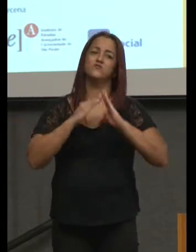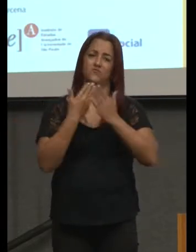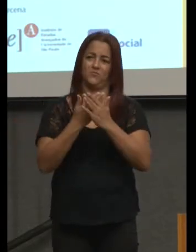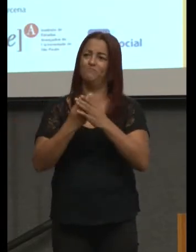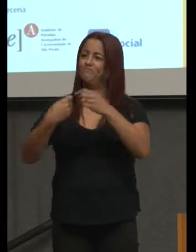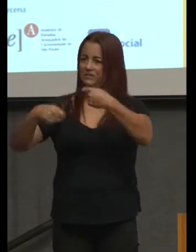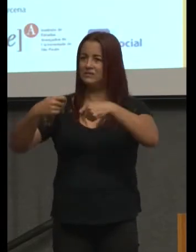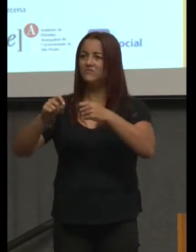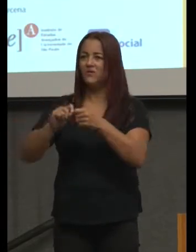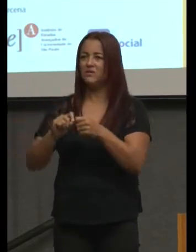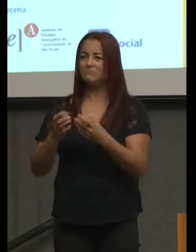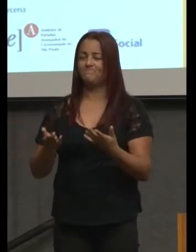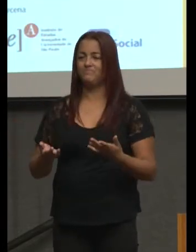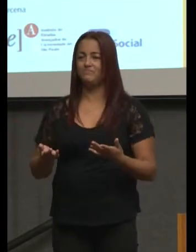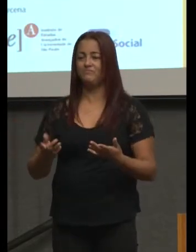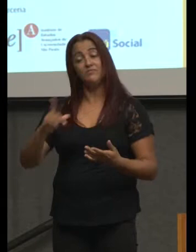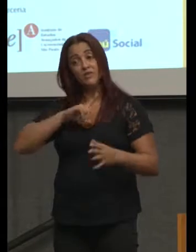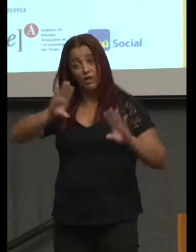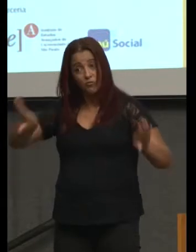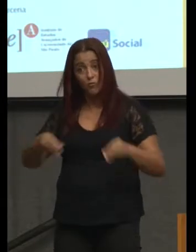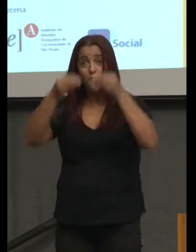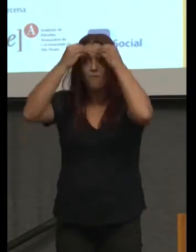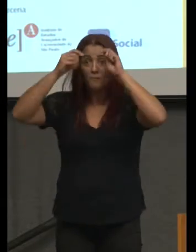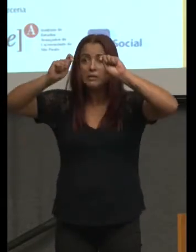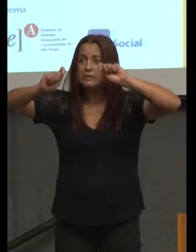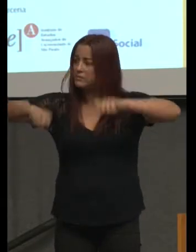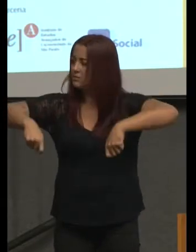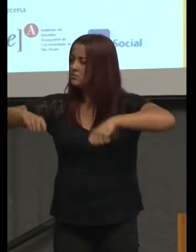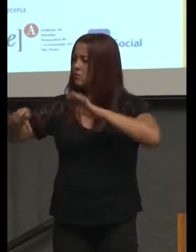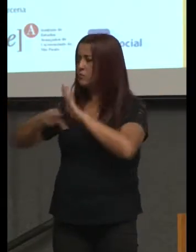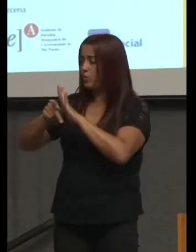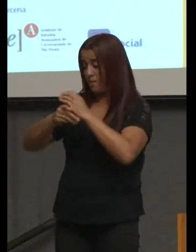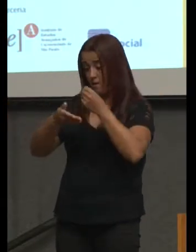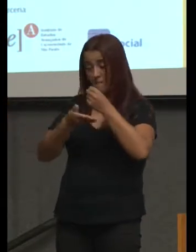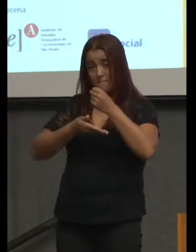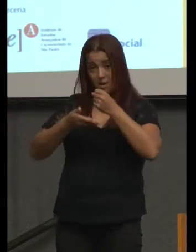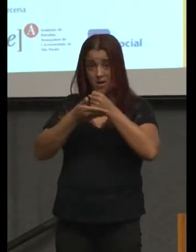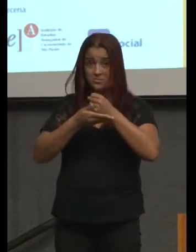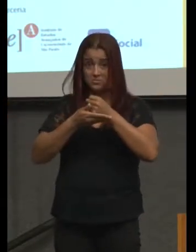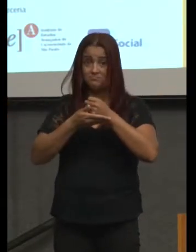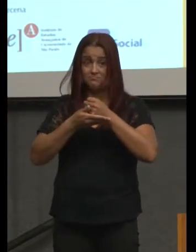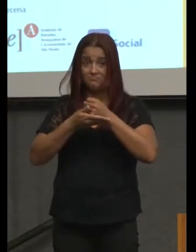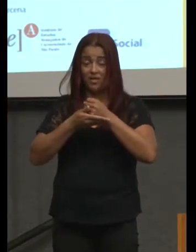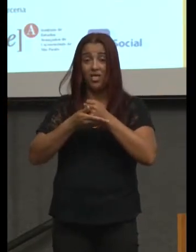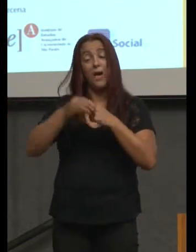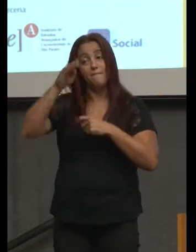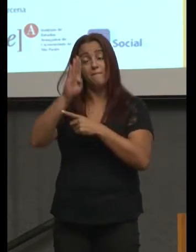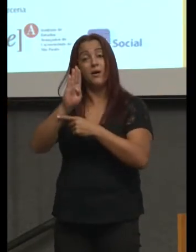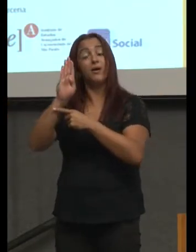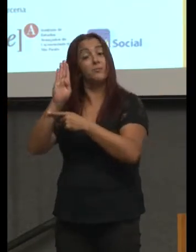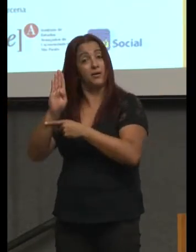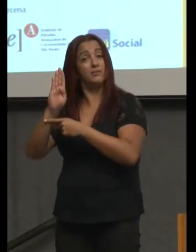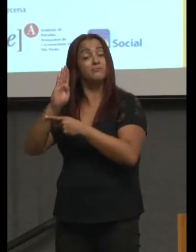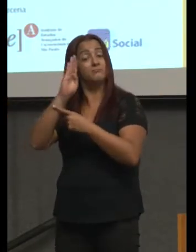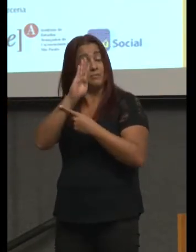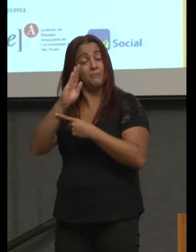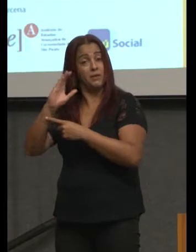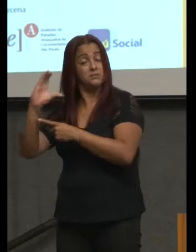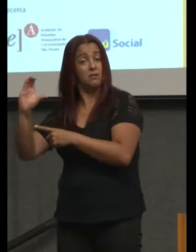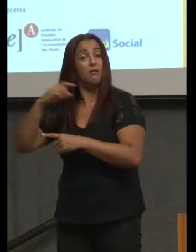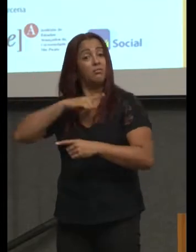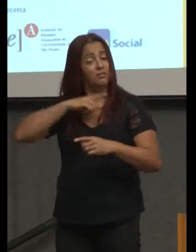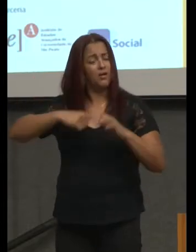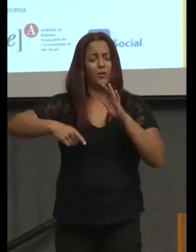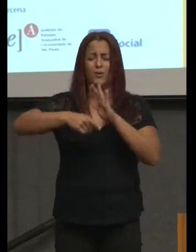E as dez competências da base nacional comum podiam ser menos. A discussão que nós tivemos com o Nilson também.